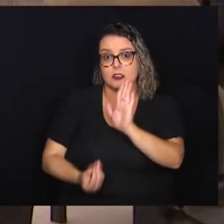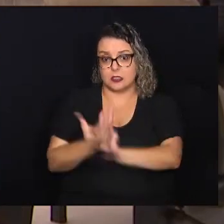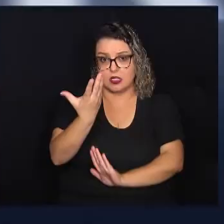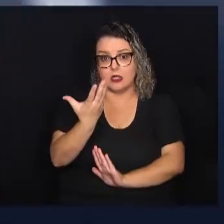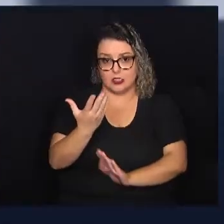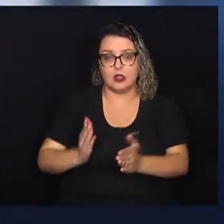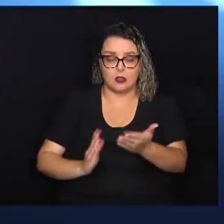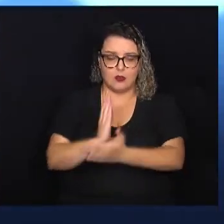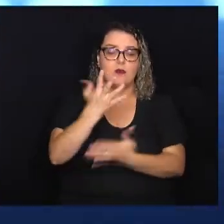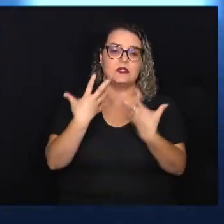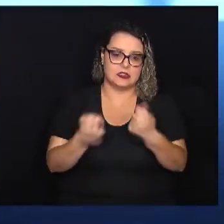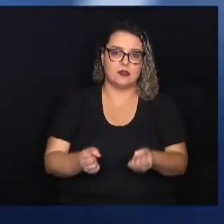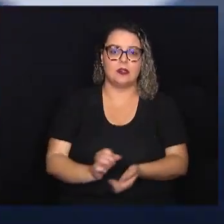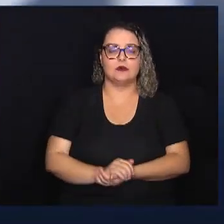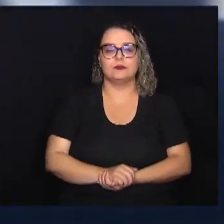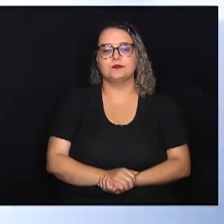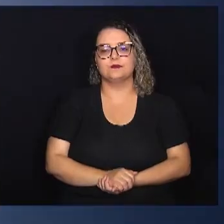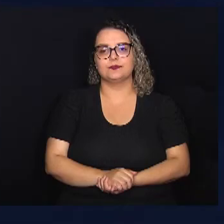sancionada agora.